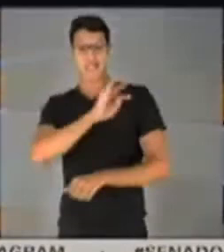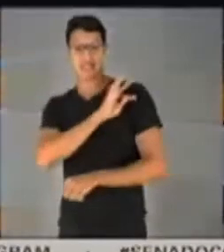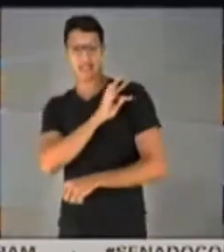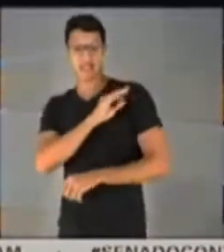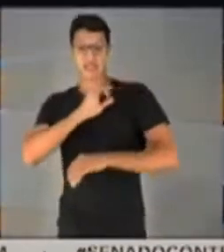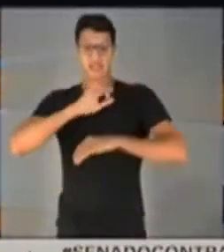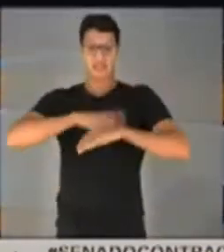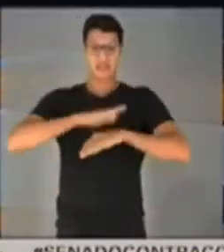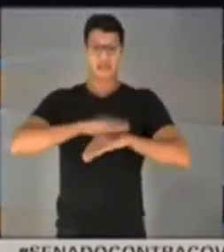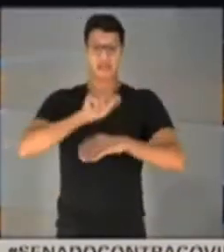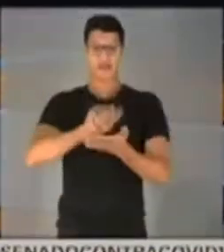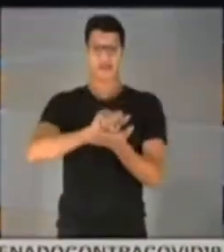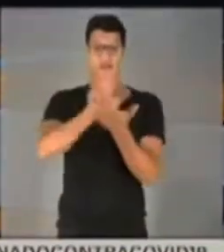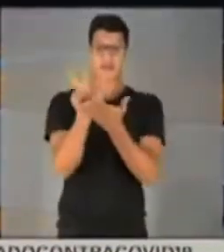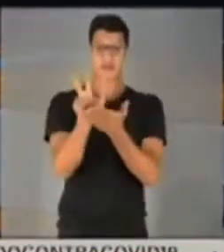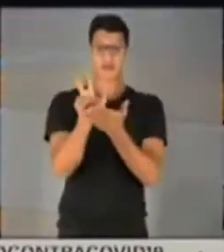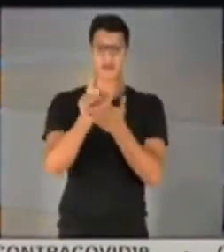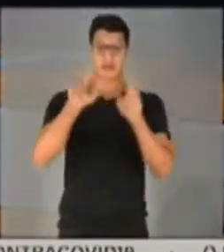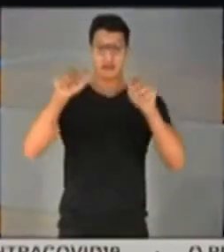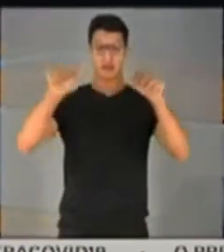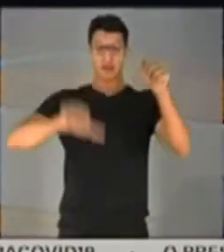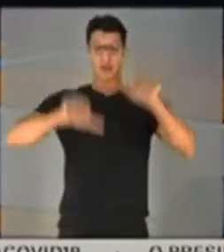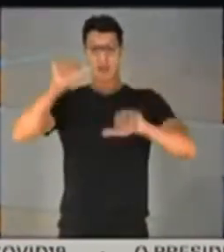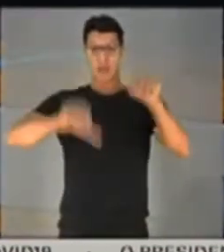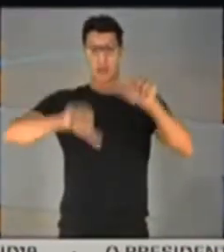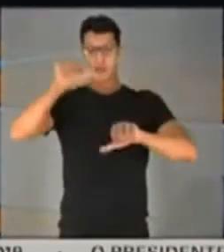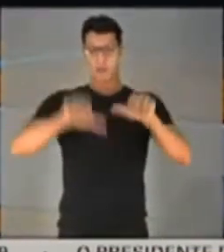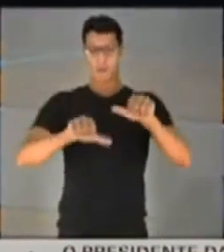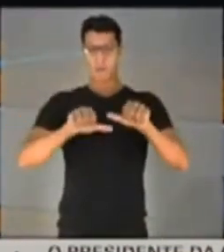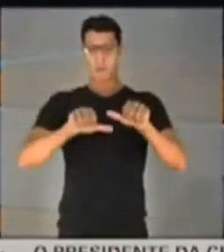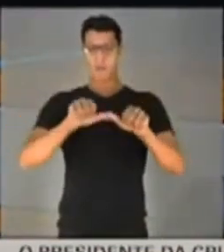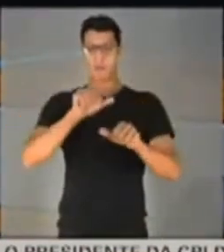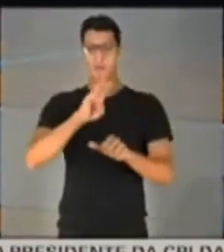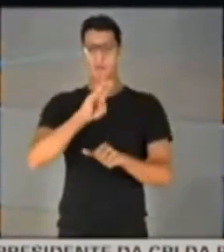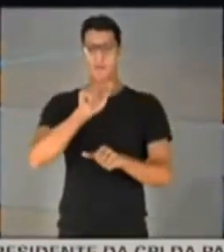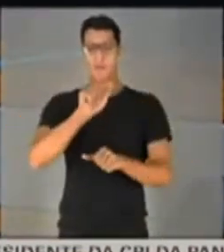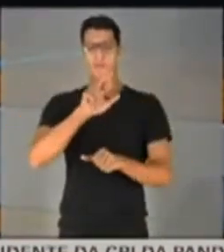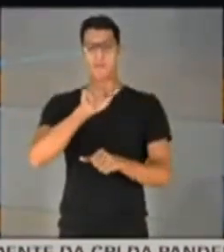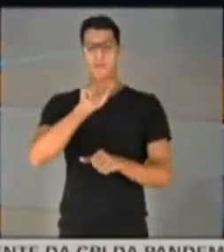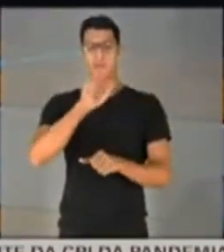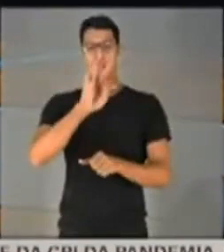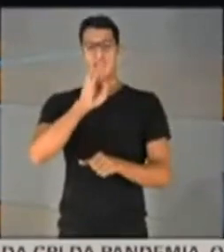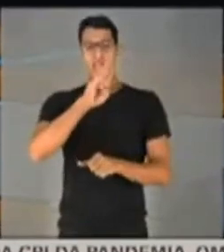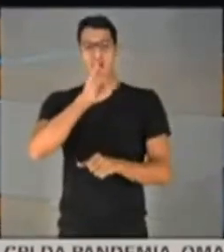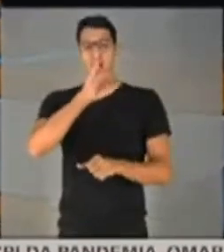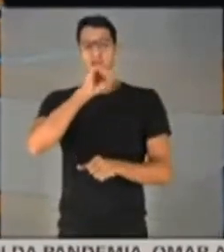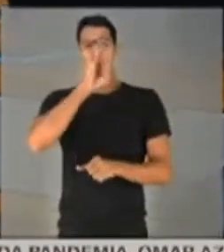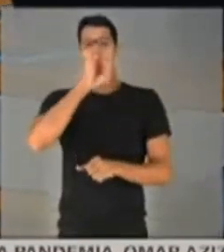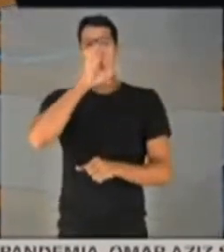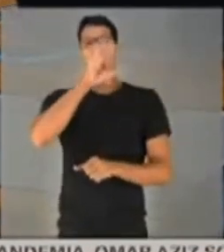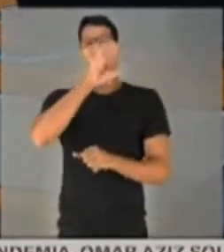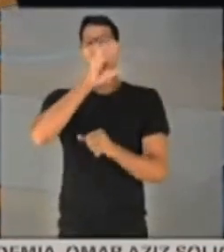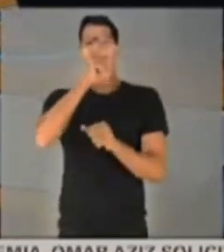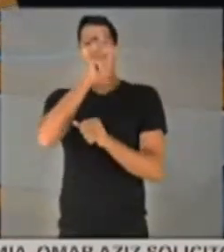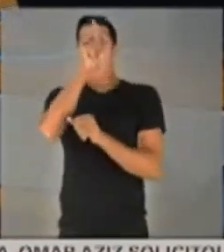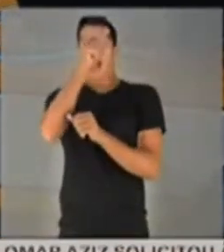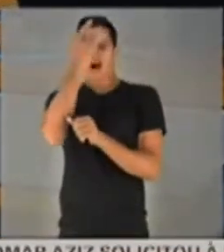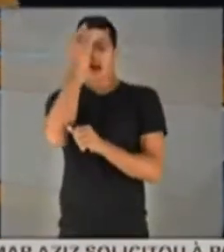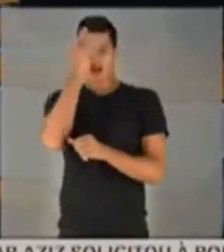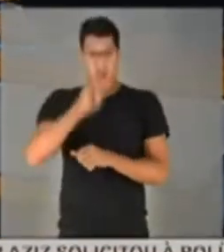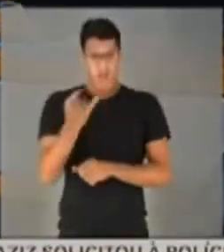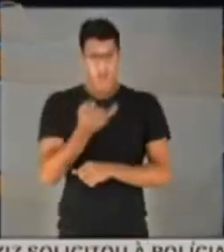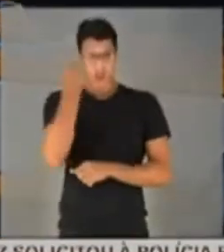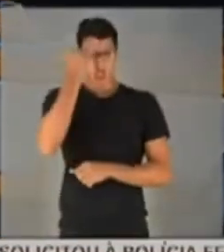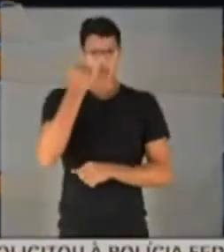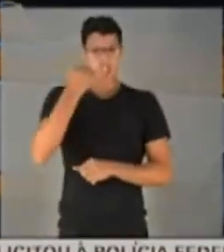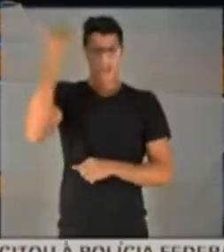feita pela Anvisa em relação ao laboratório da Bharat Biotech, na Índia. É importante os